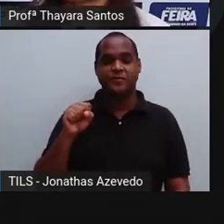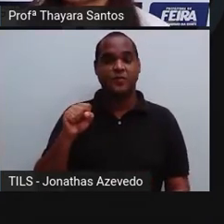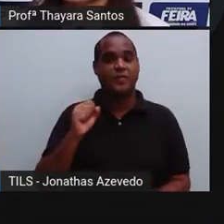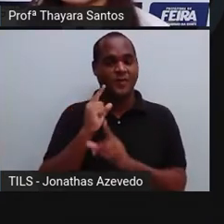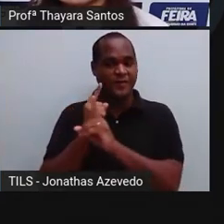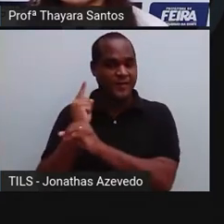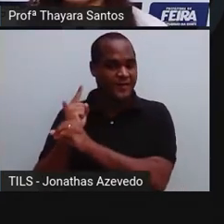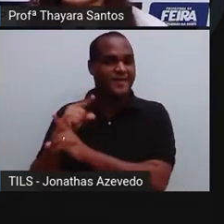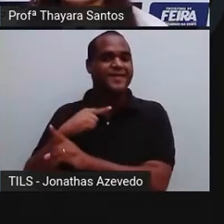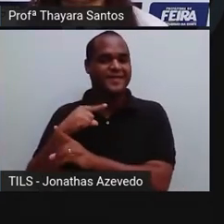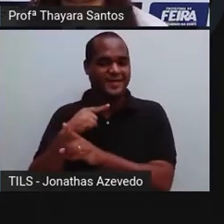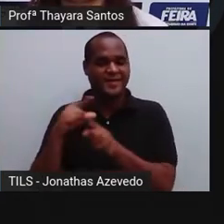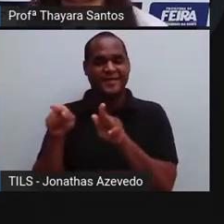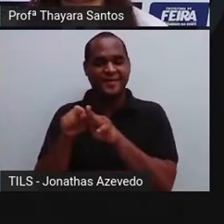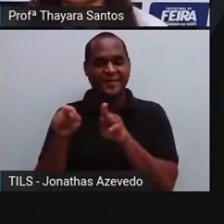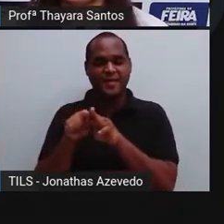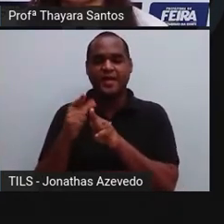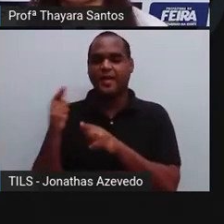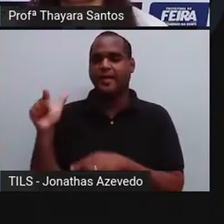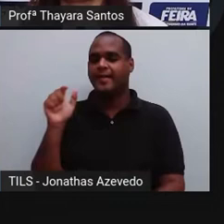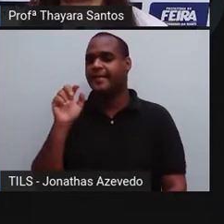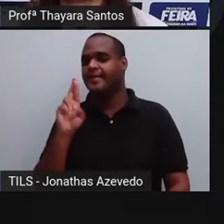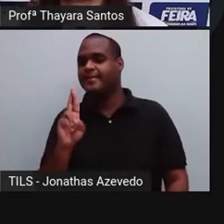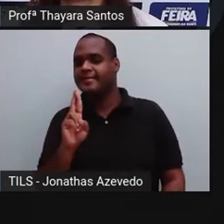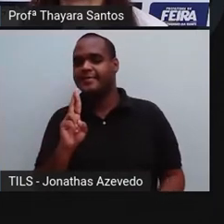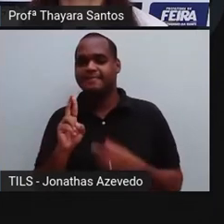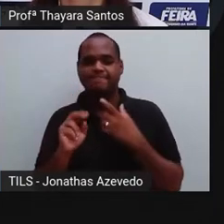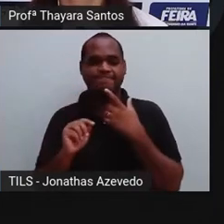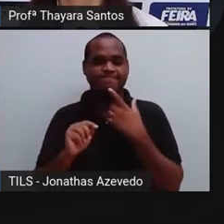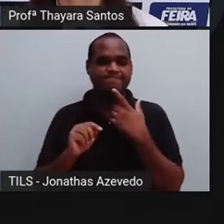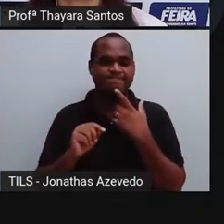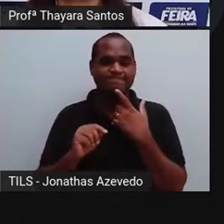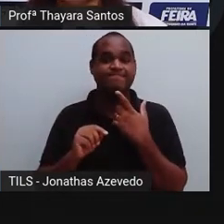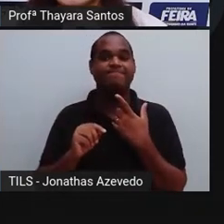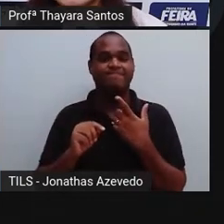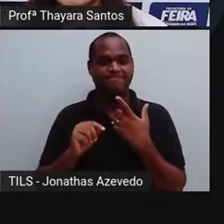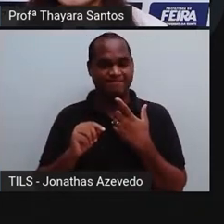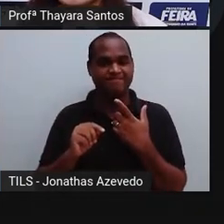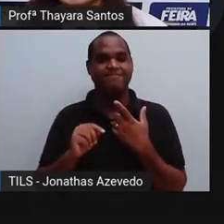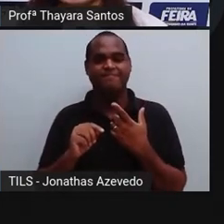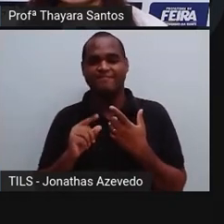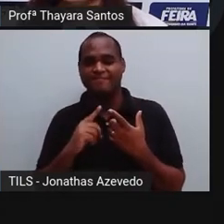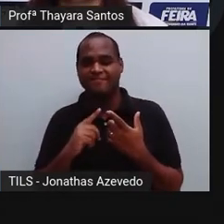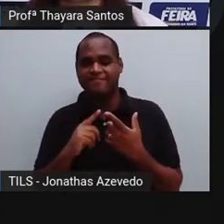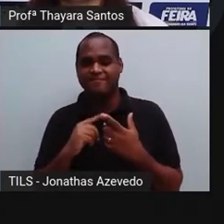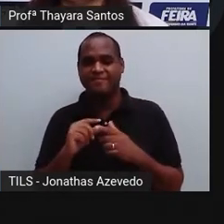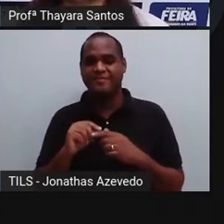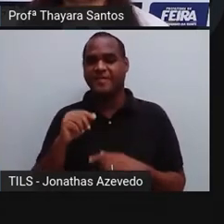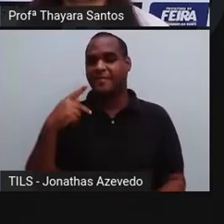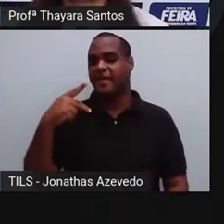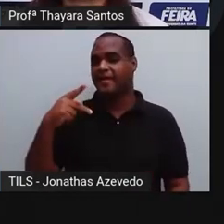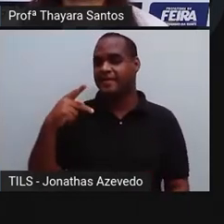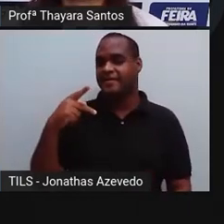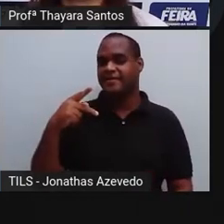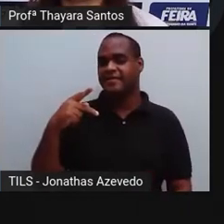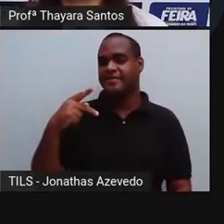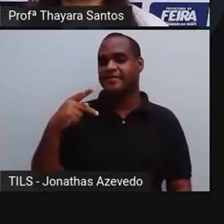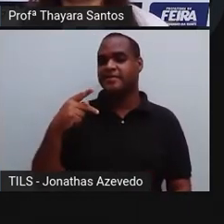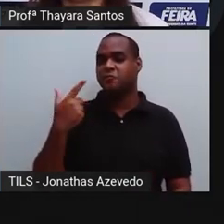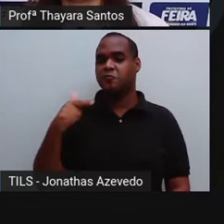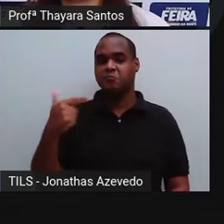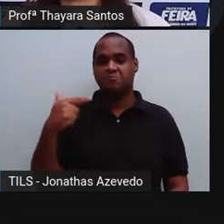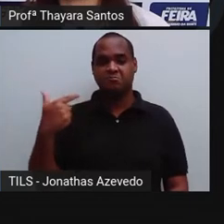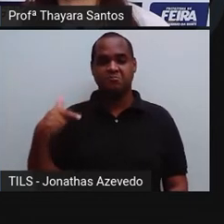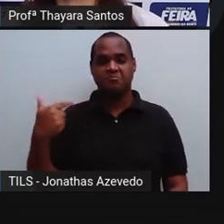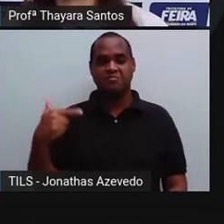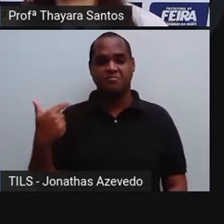também achei. Agora, letra E, também tem. Letra P, não